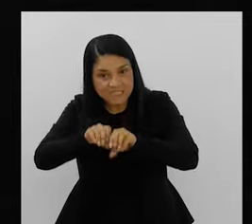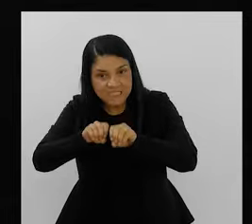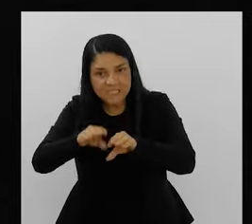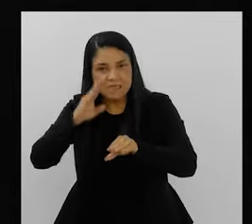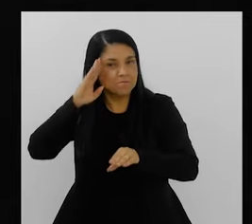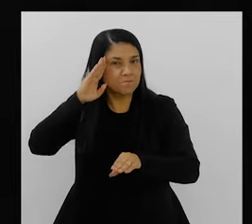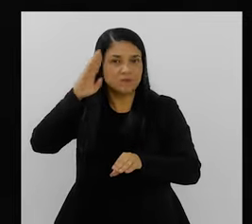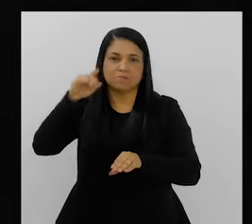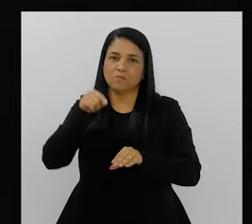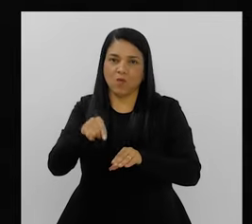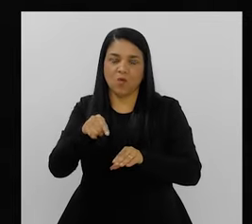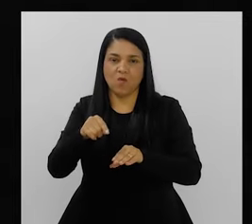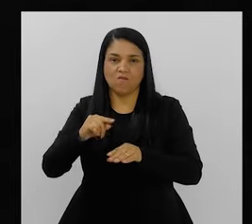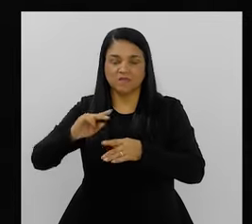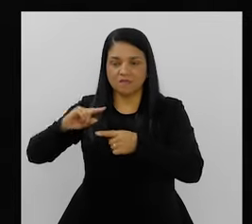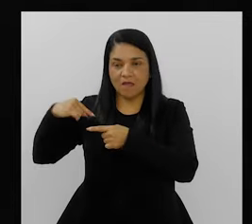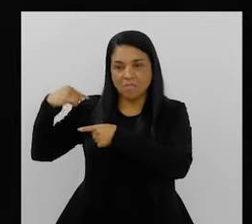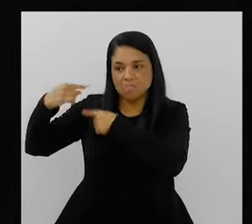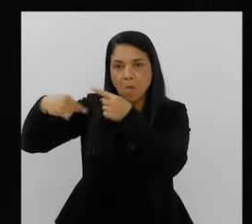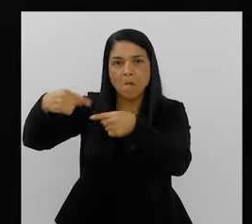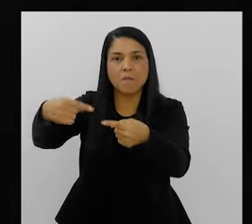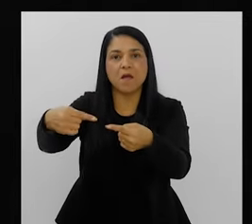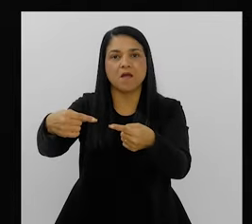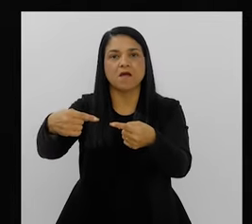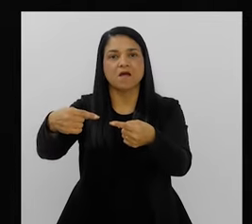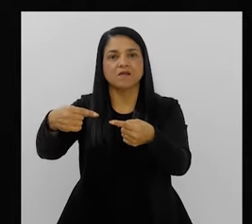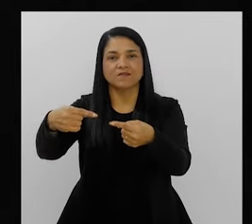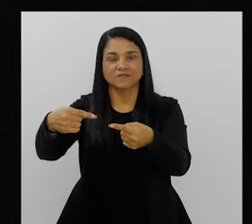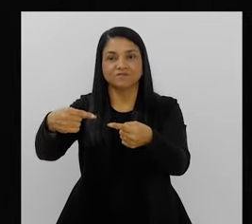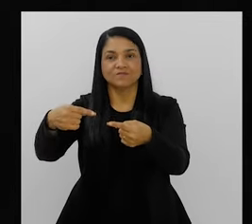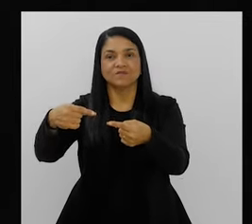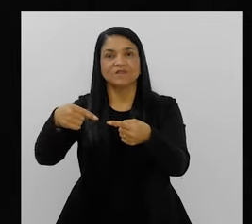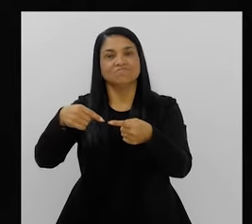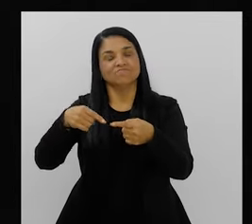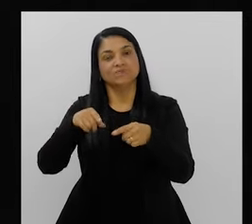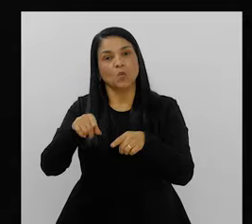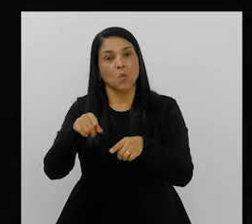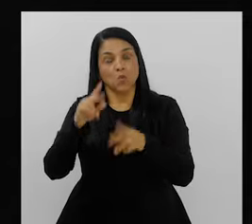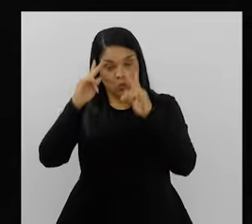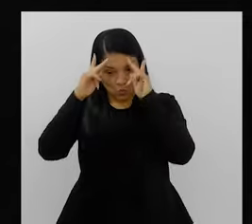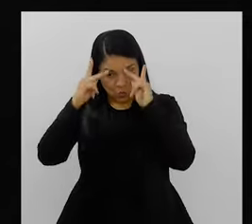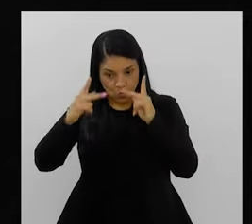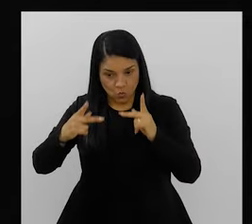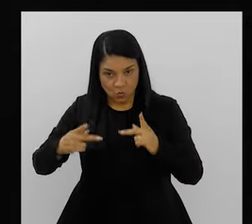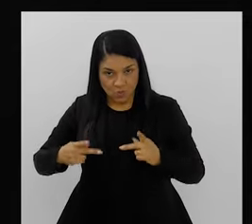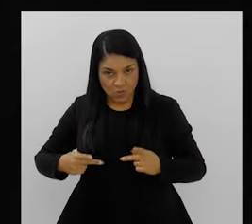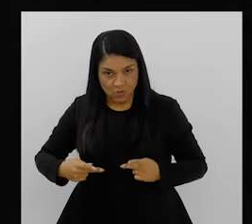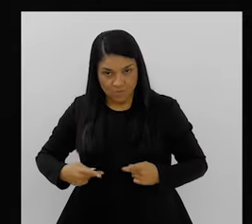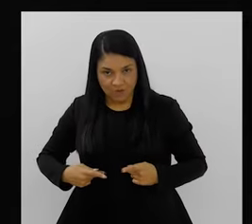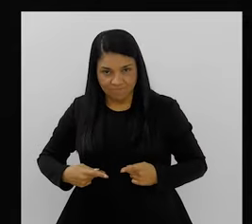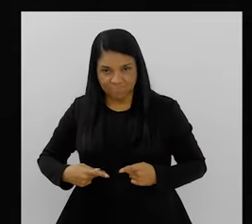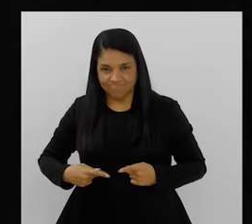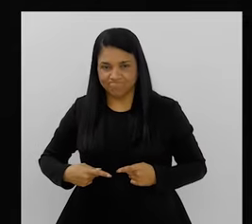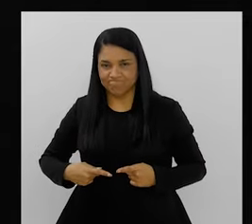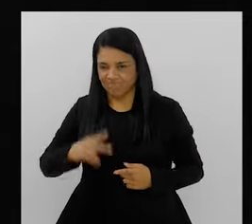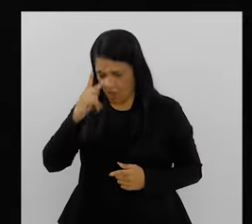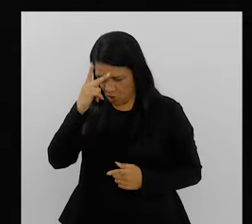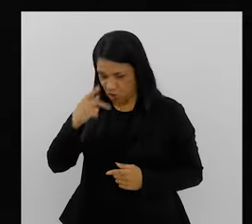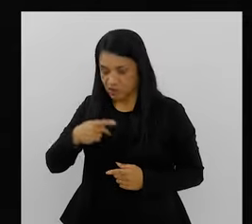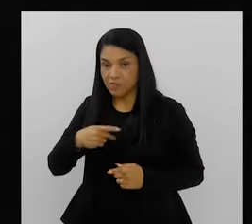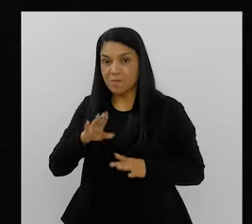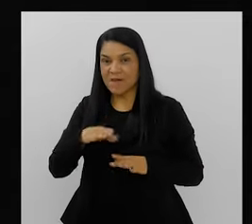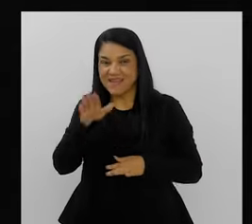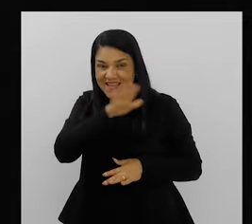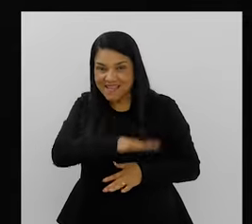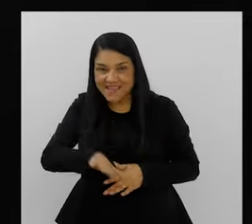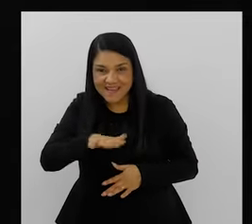ensina o que você sabe, você está perpetuando. E eu digo o seguinte, né? Que o ser humano é muito ingrato, mas as crianças não são.